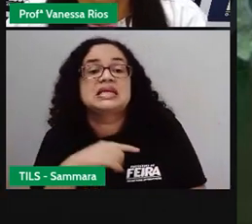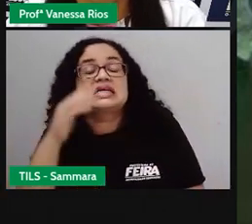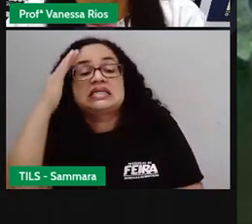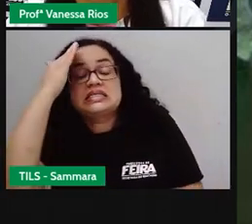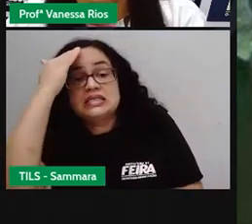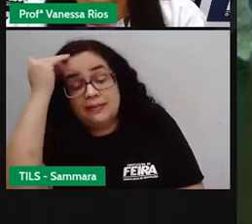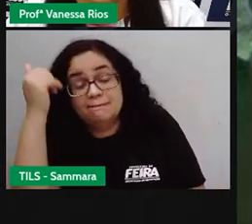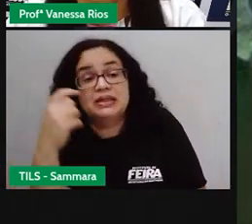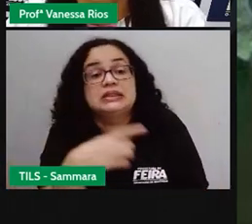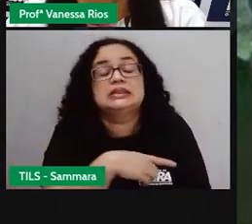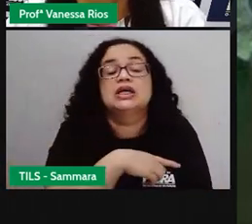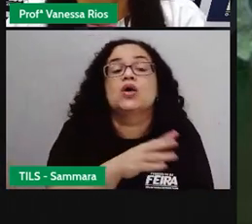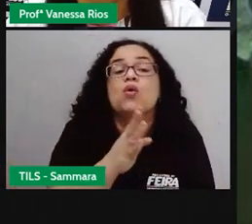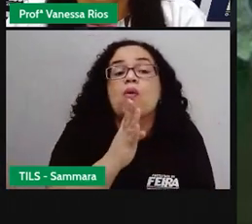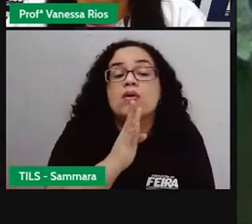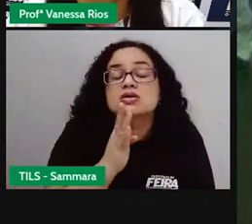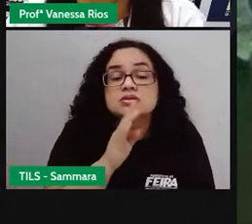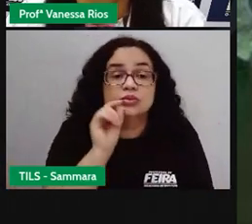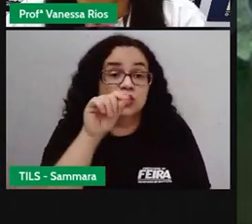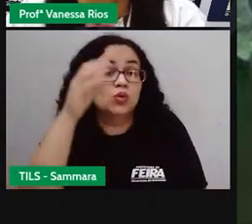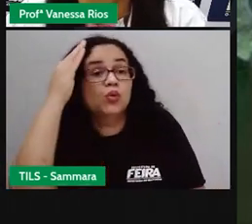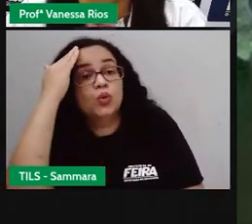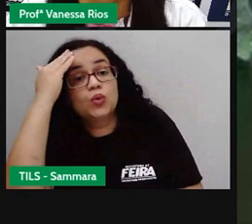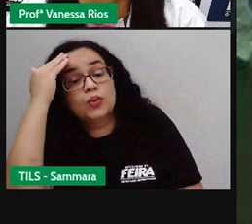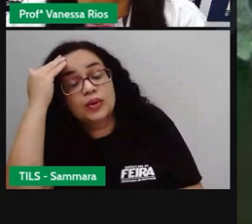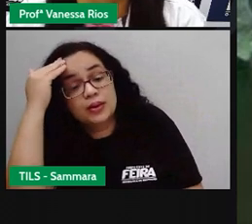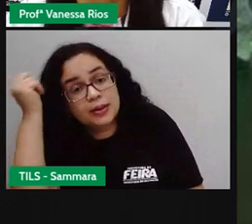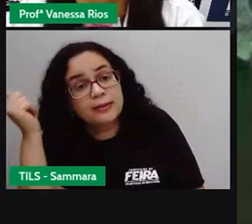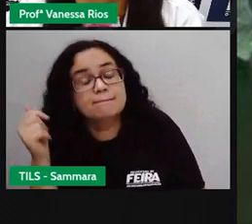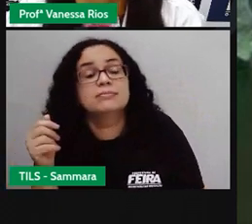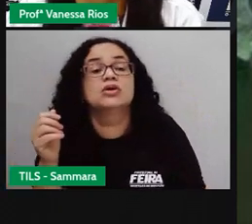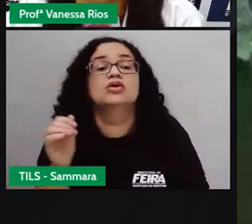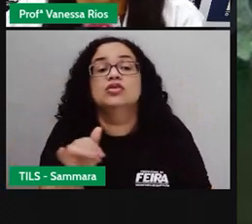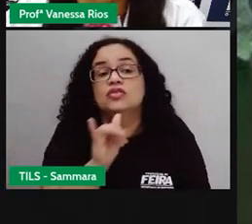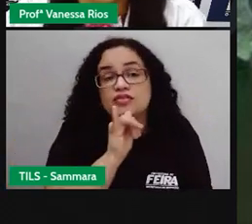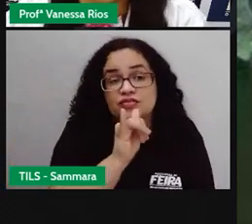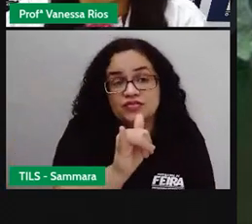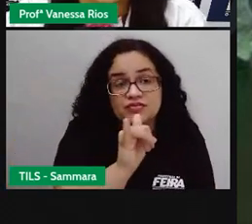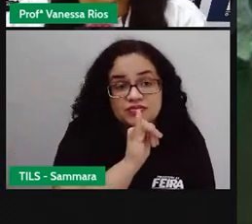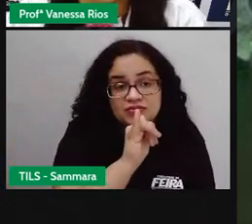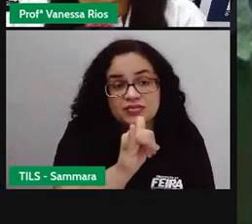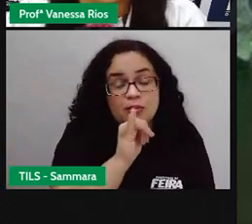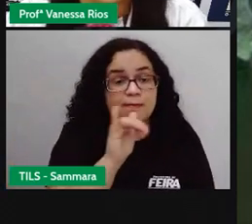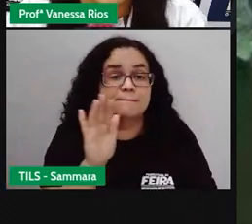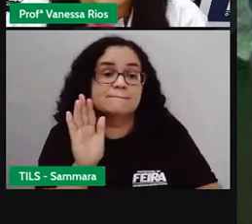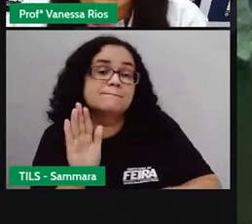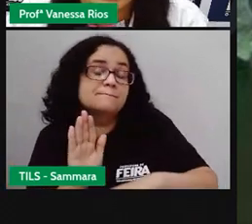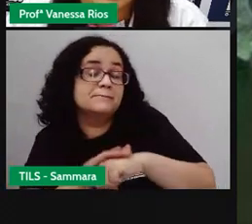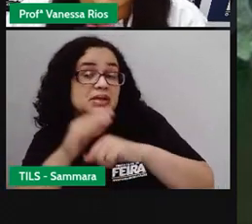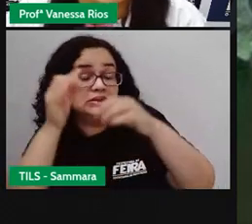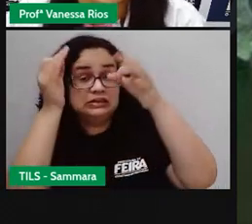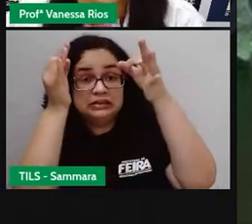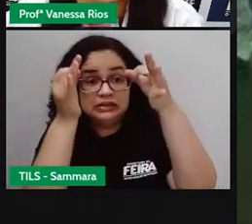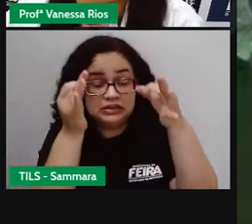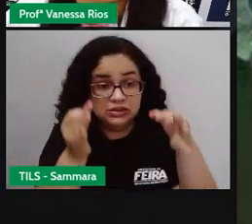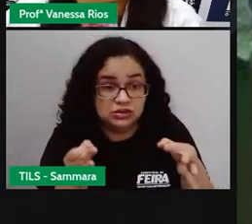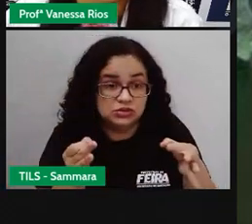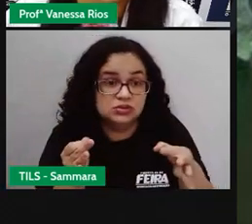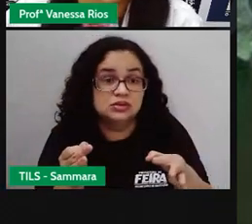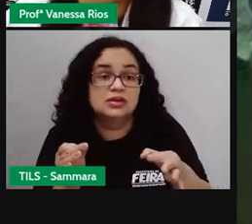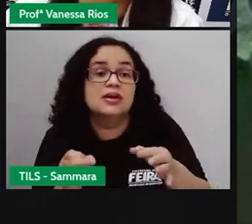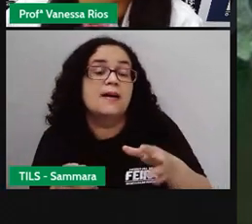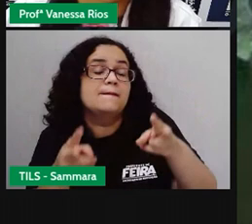né? Ter conhecimento sobre essas definições para que informações sejam mais corretas nas nossas